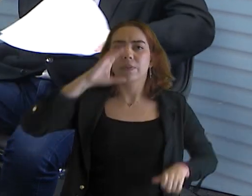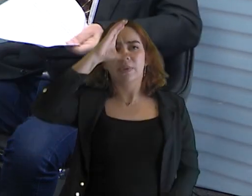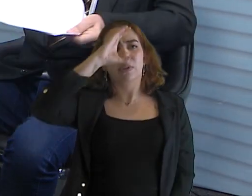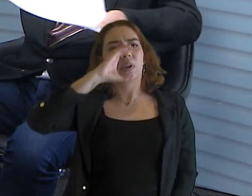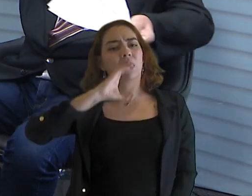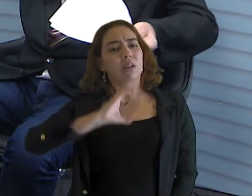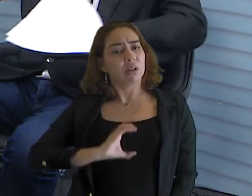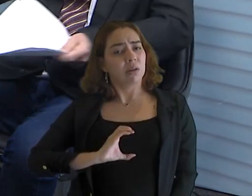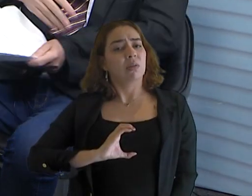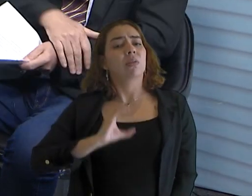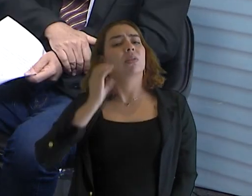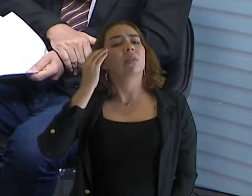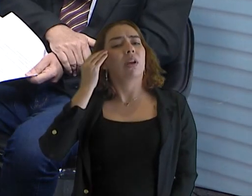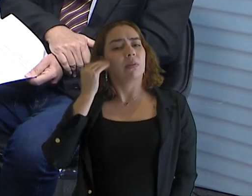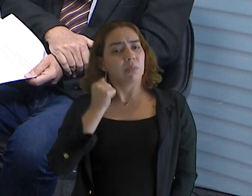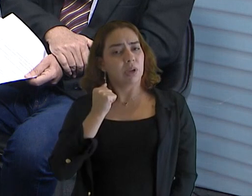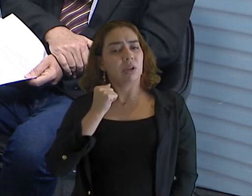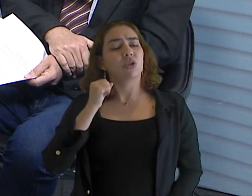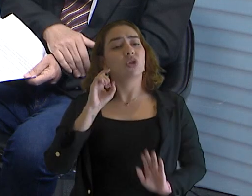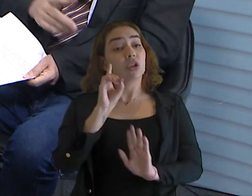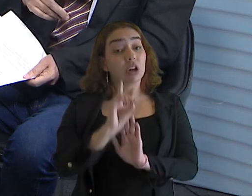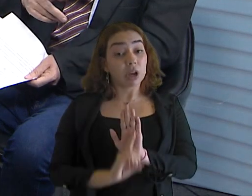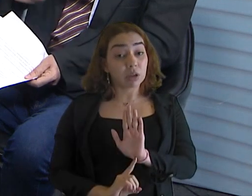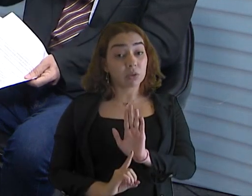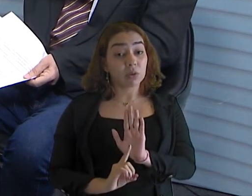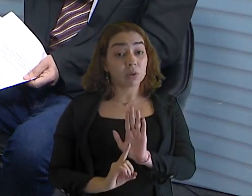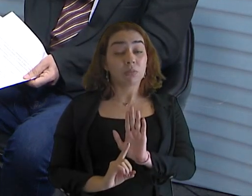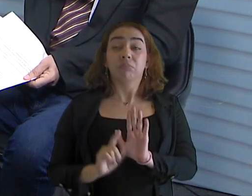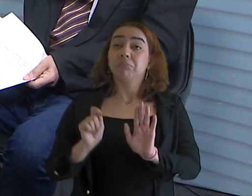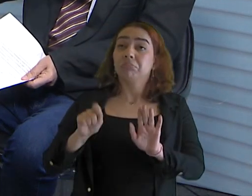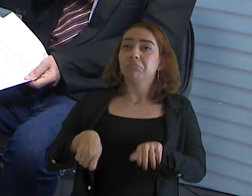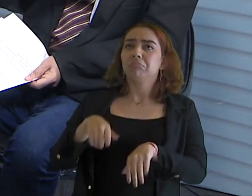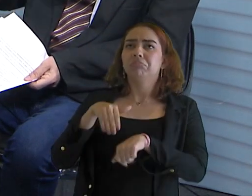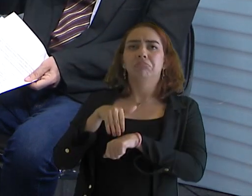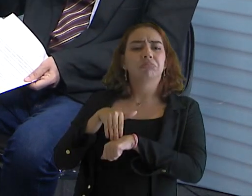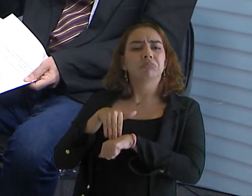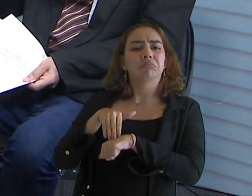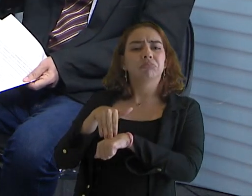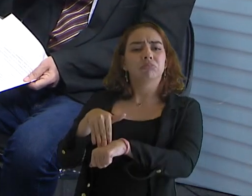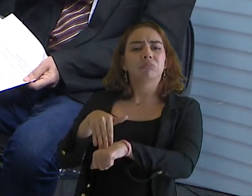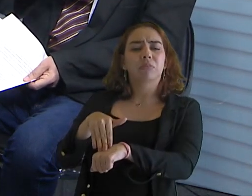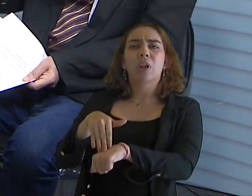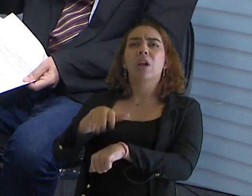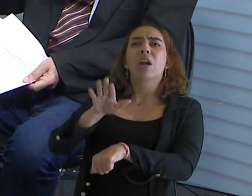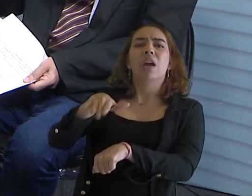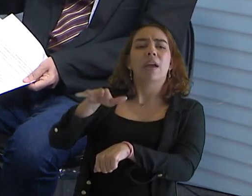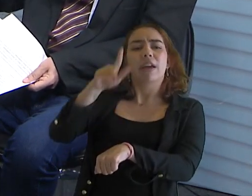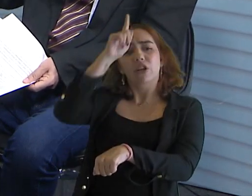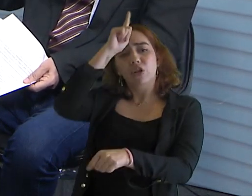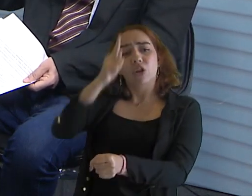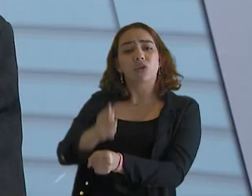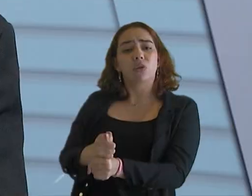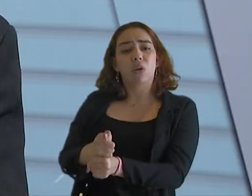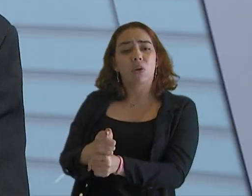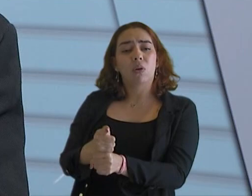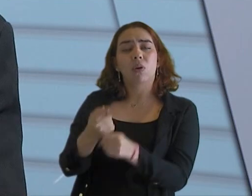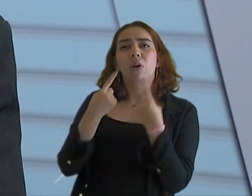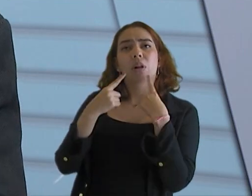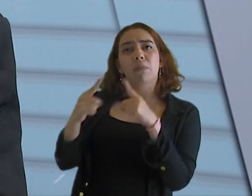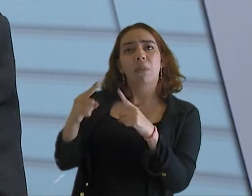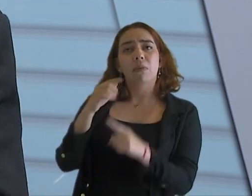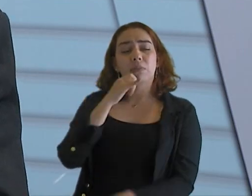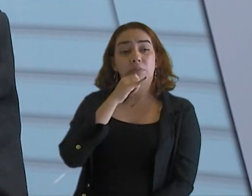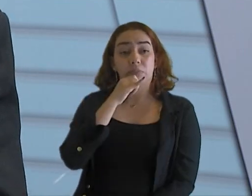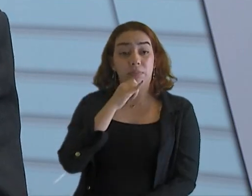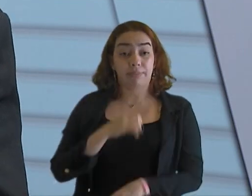ferramentas para buscar essas informações do seu gestor. Porque o senhor falou aí do orçamento, no popular costuma dizer aqui, doutor Rodel, é